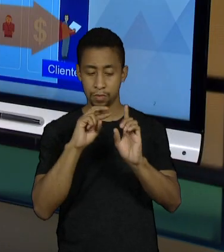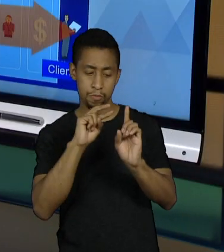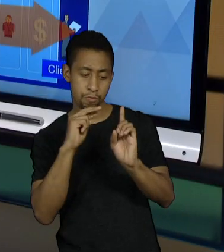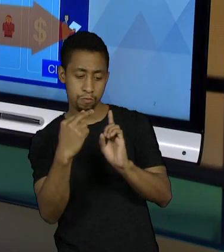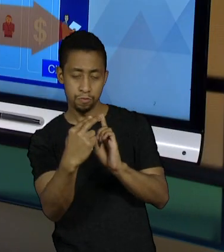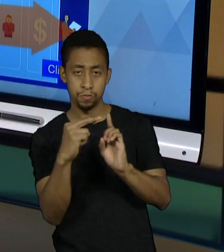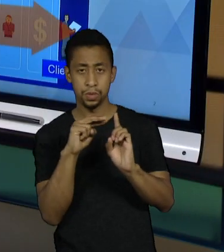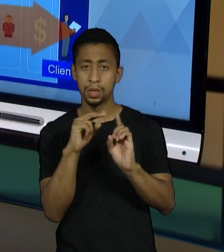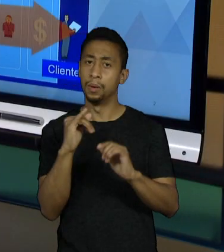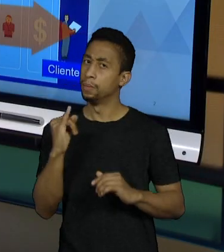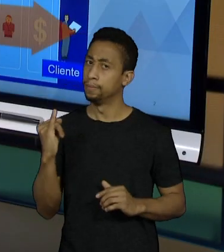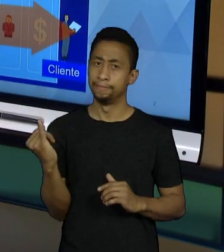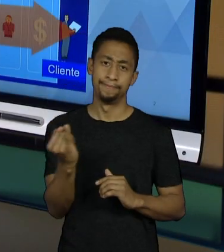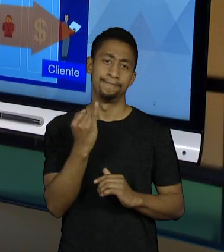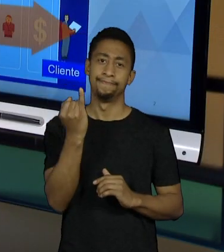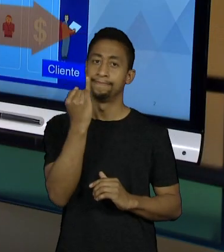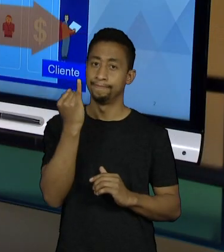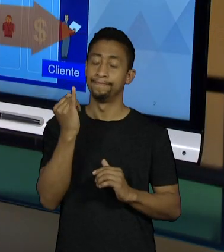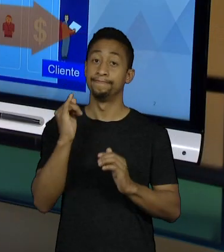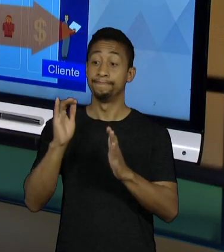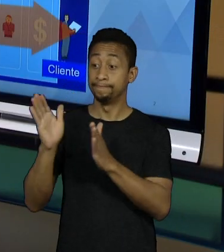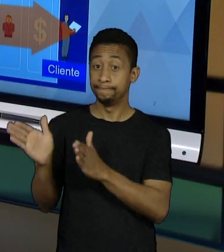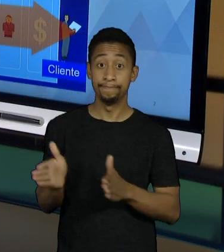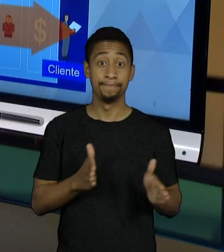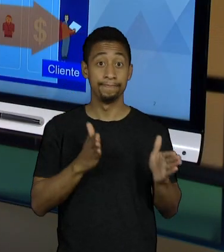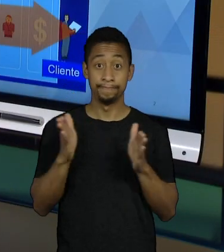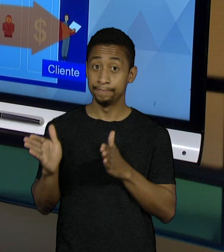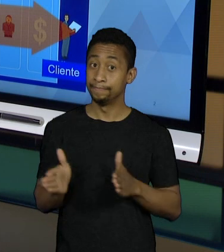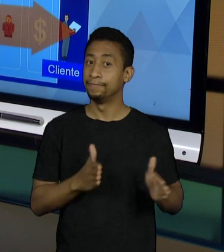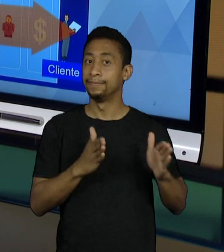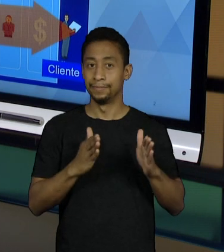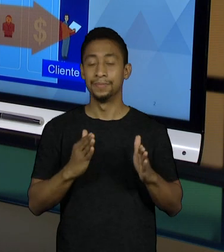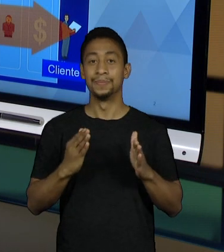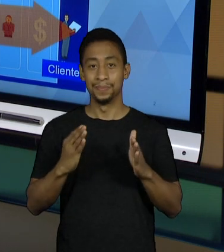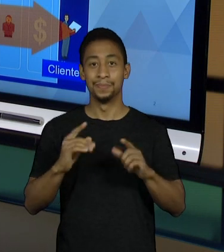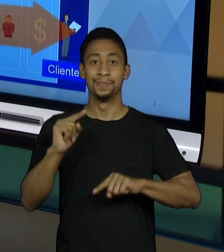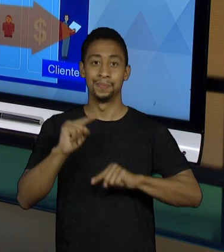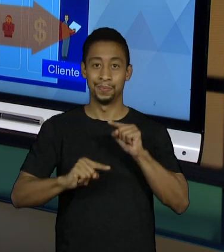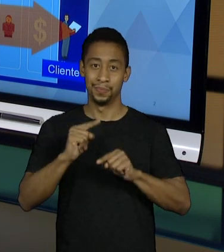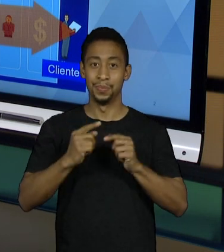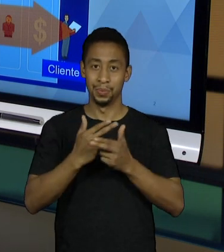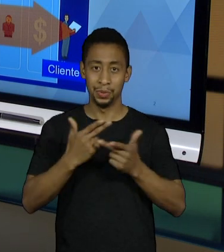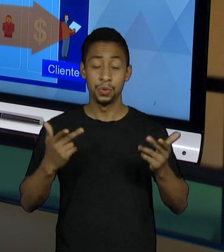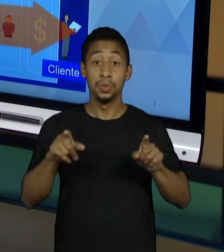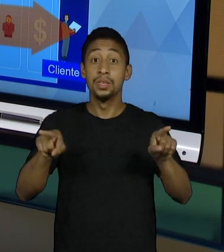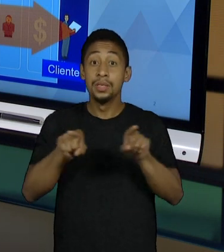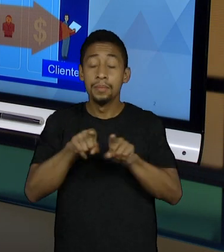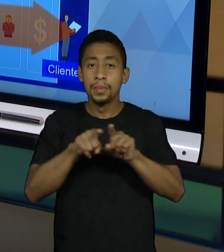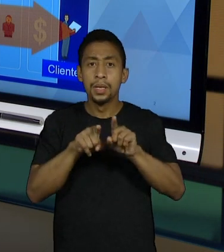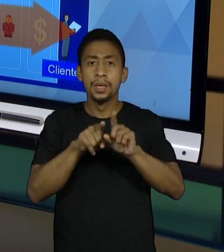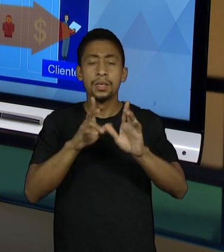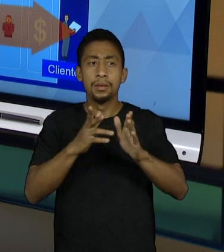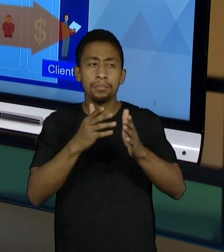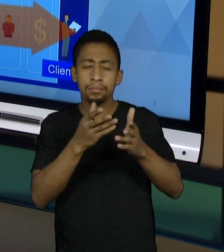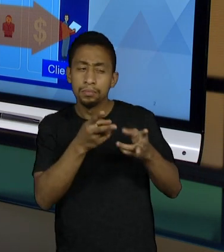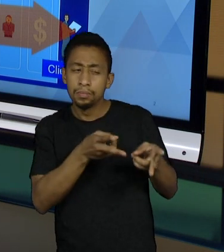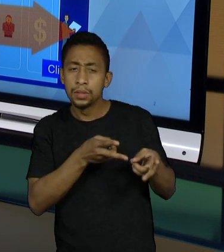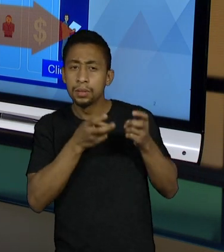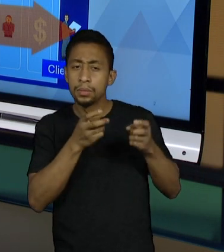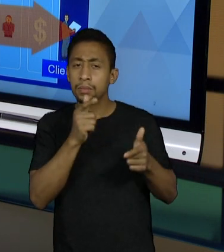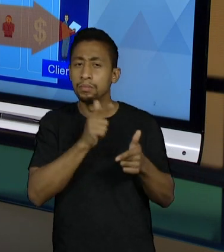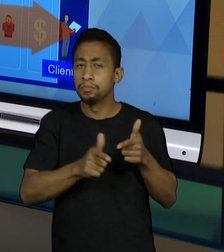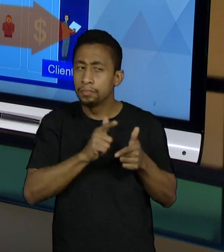e até para outros problemas, para você enxergar outros problemas e melhorias de